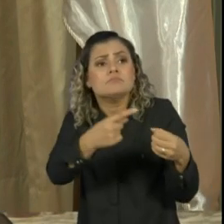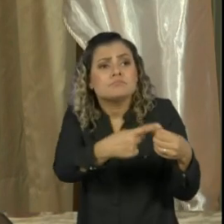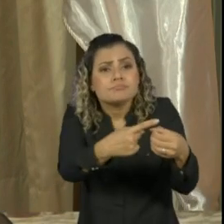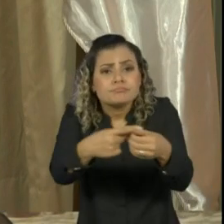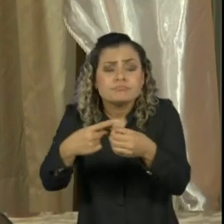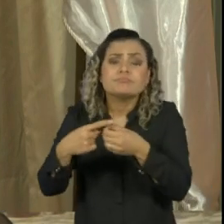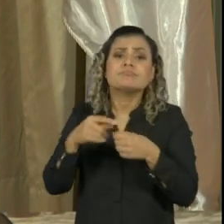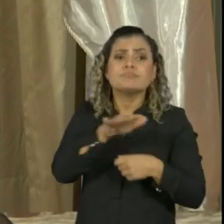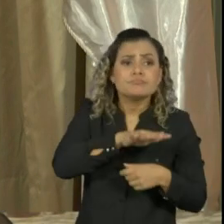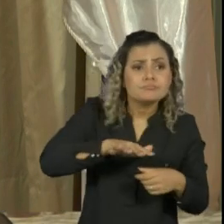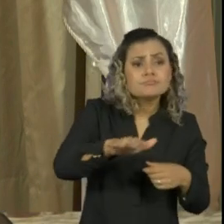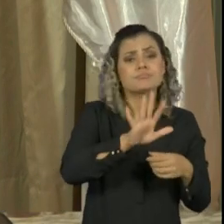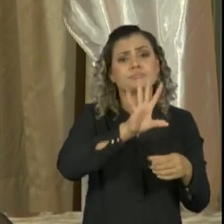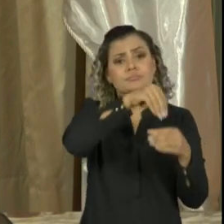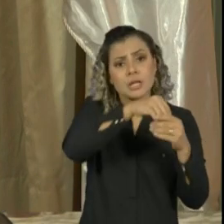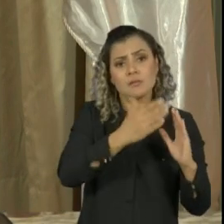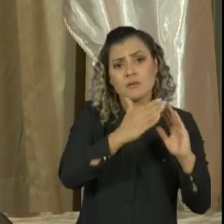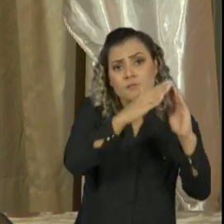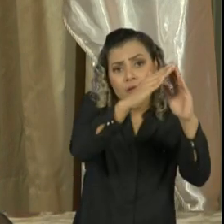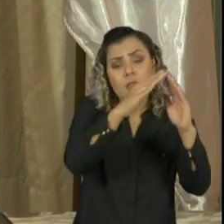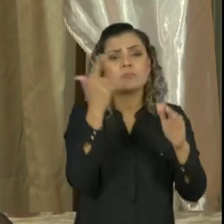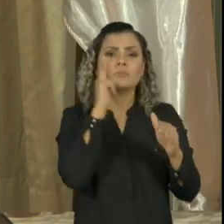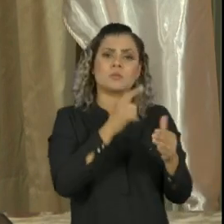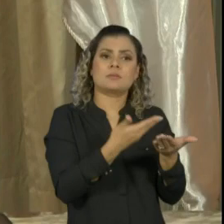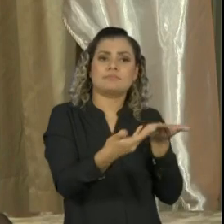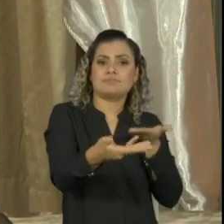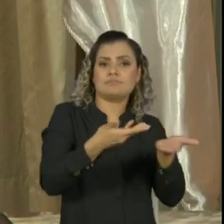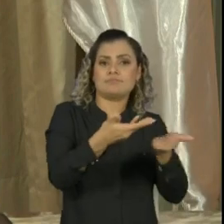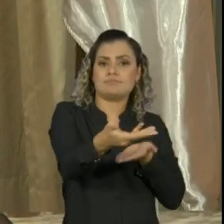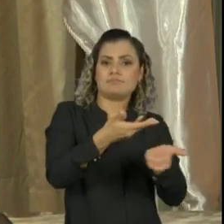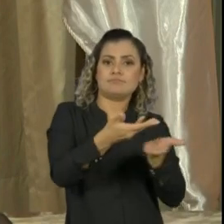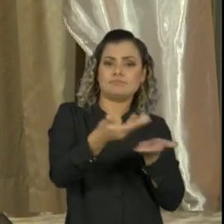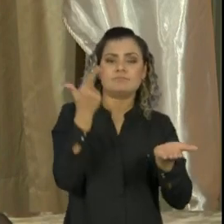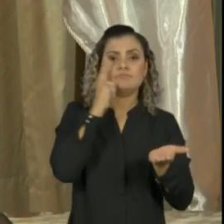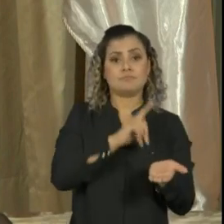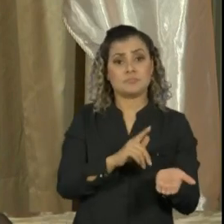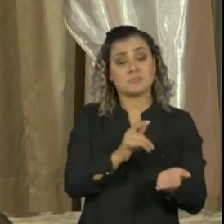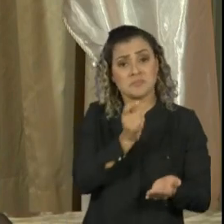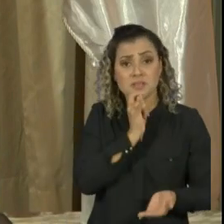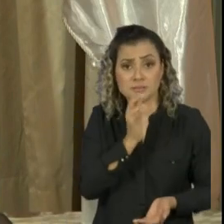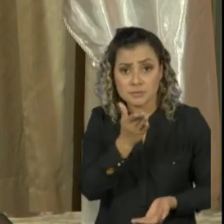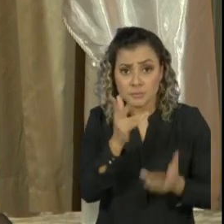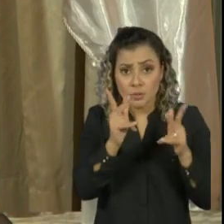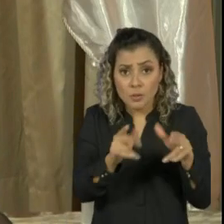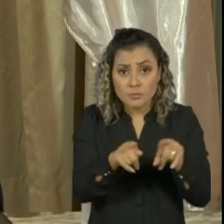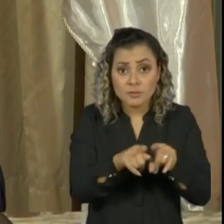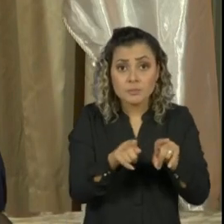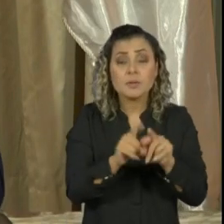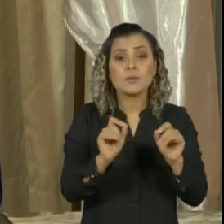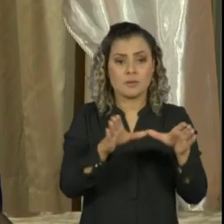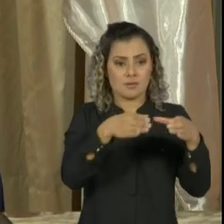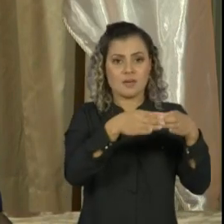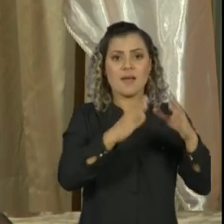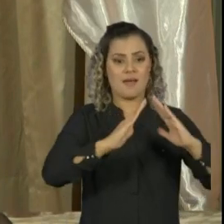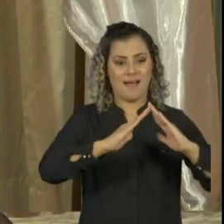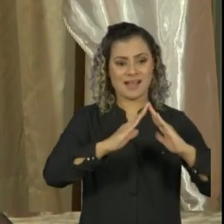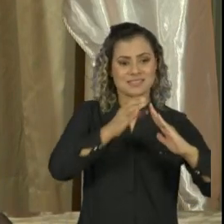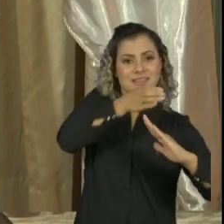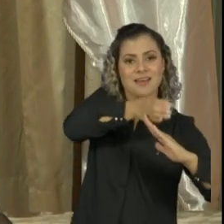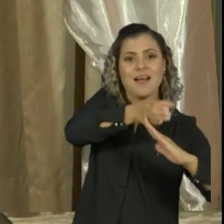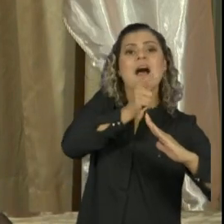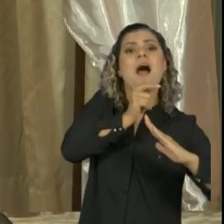fundamental para que a gente possa tomar as providências. A CEDAI, como exemplo, está colocando caixa d'água em várias